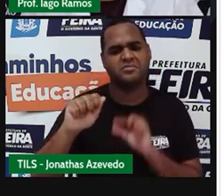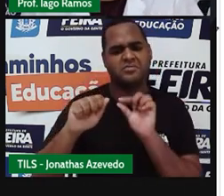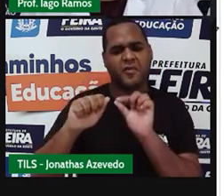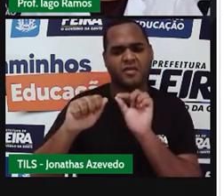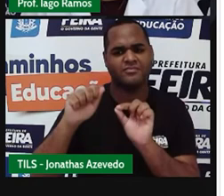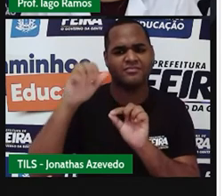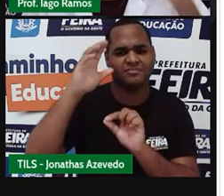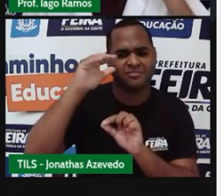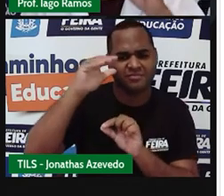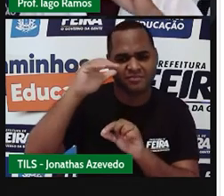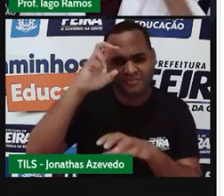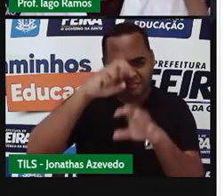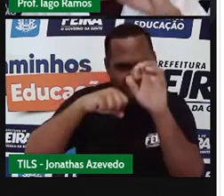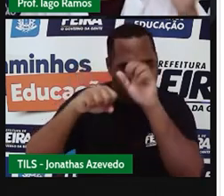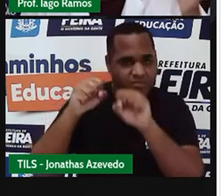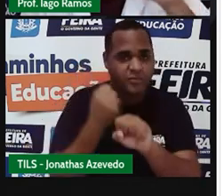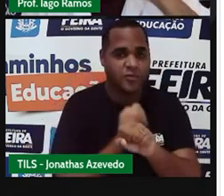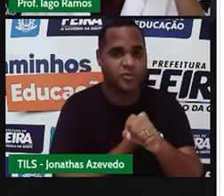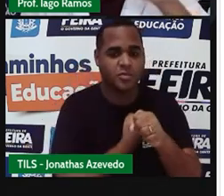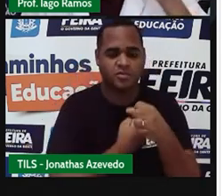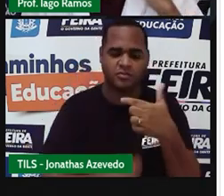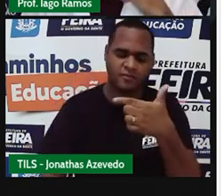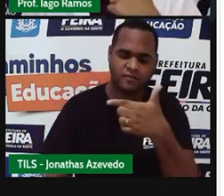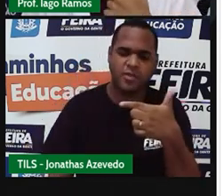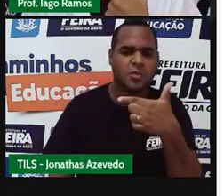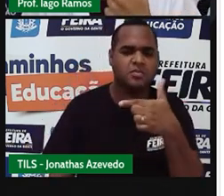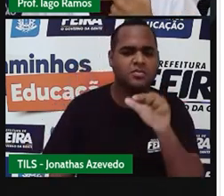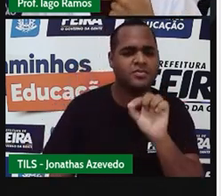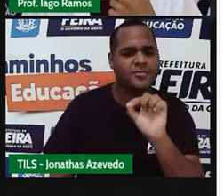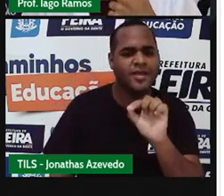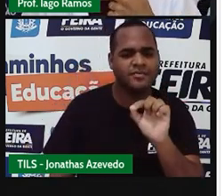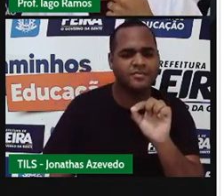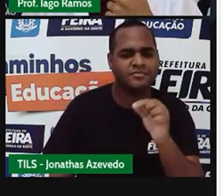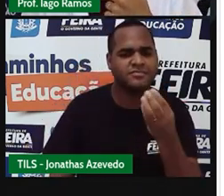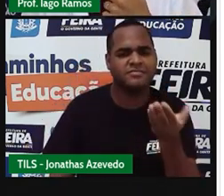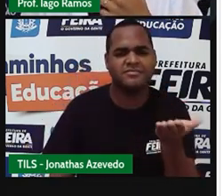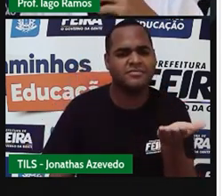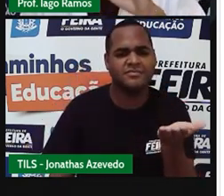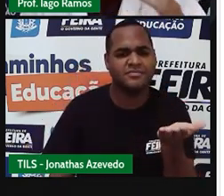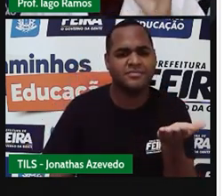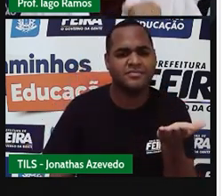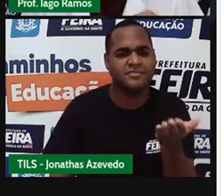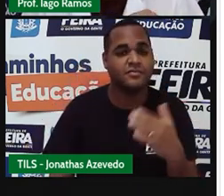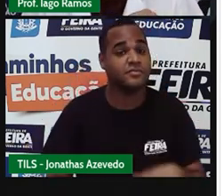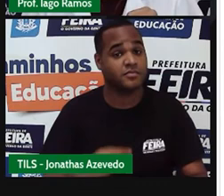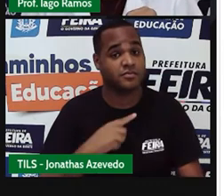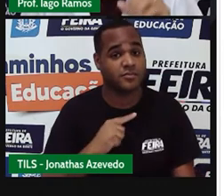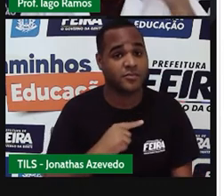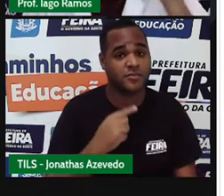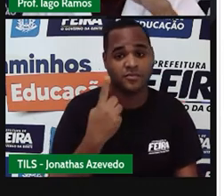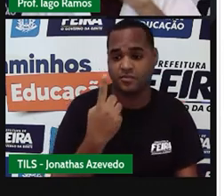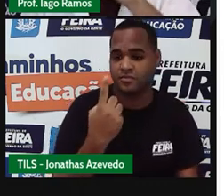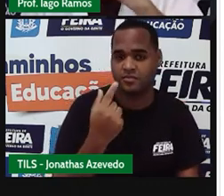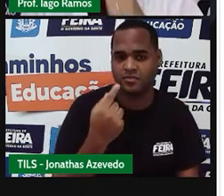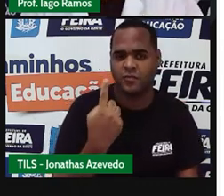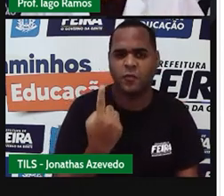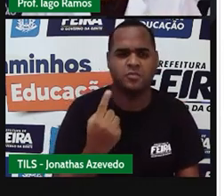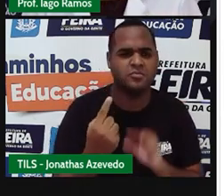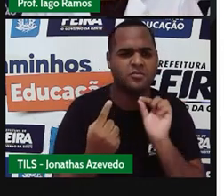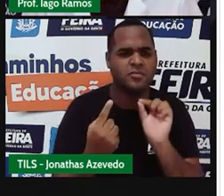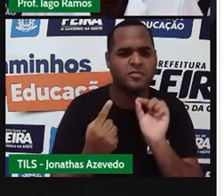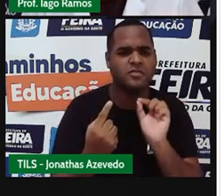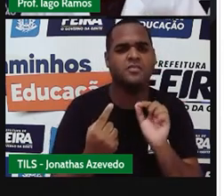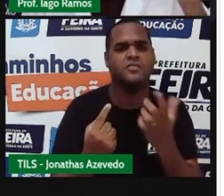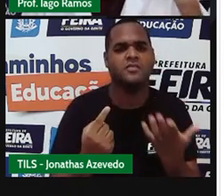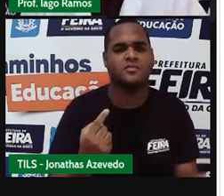números? Por exemplo, o 22. O que é que tem de curioso no número 22? O que é que tem de curioso no número 171?